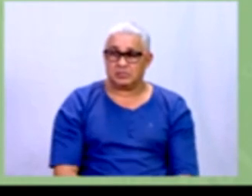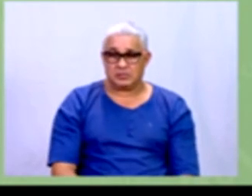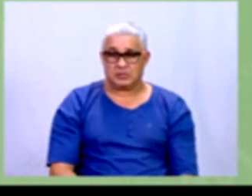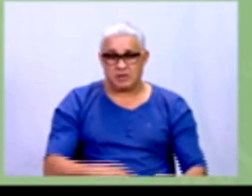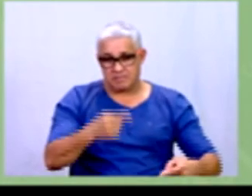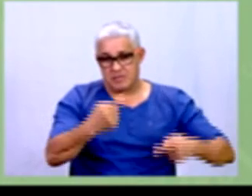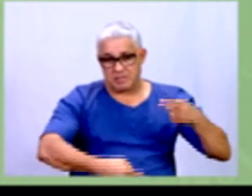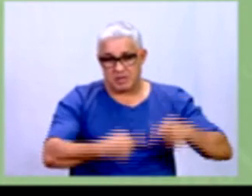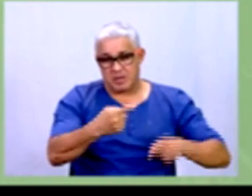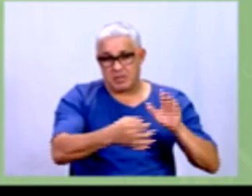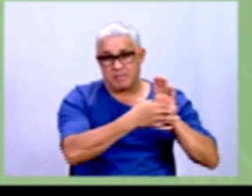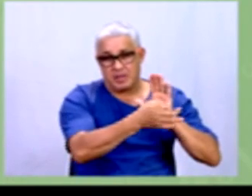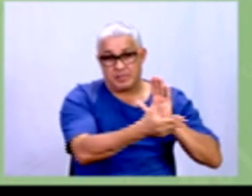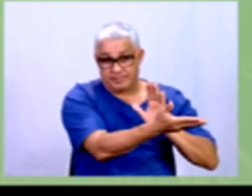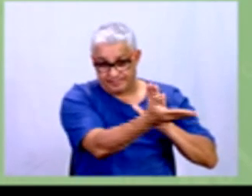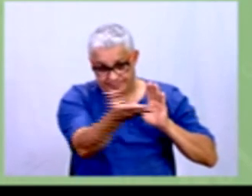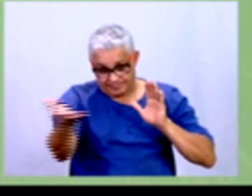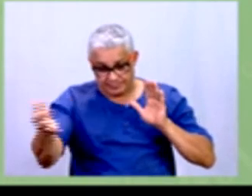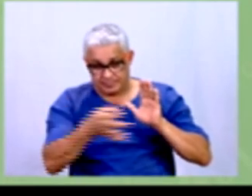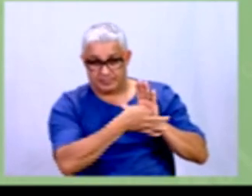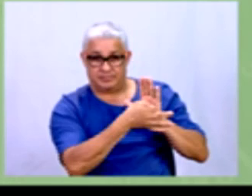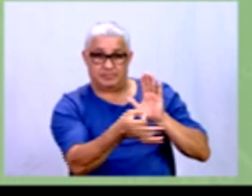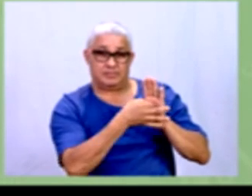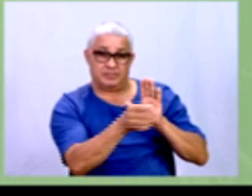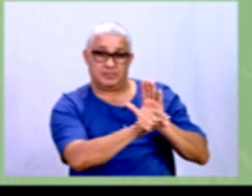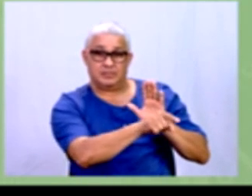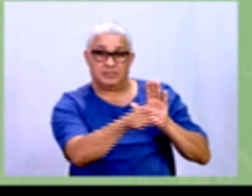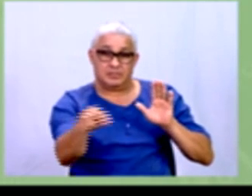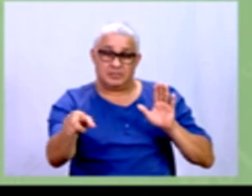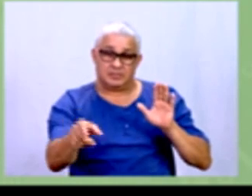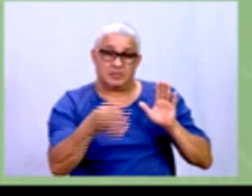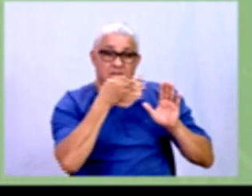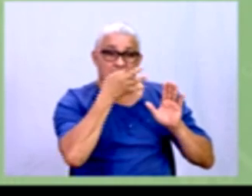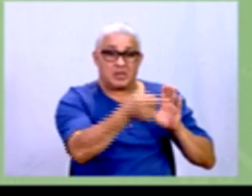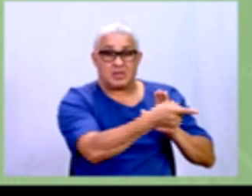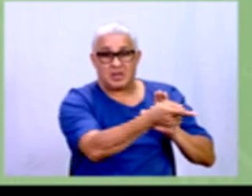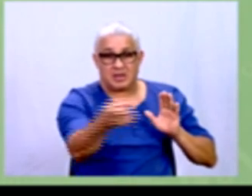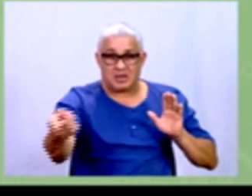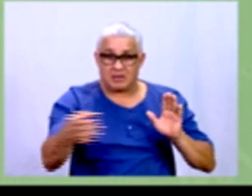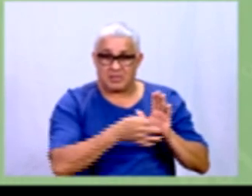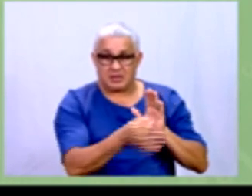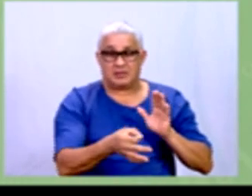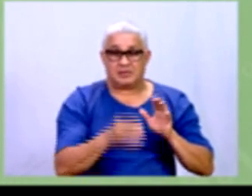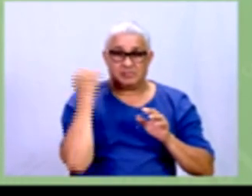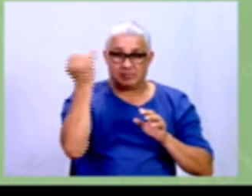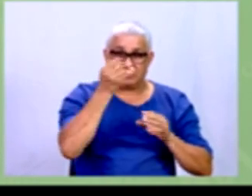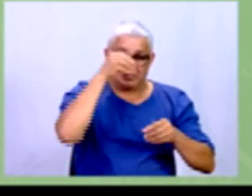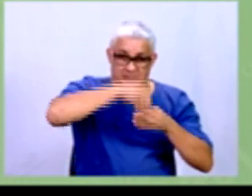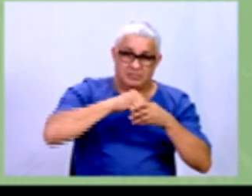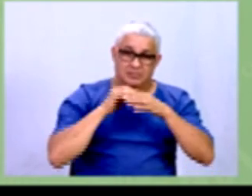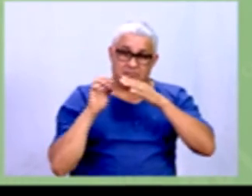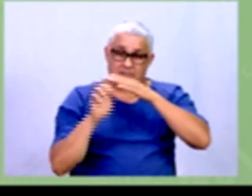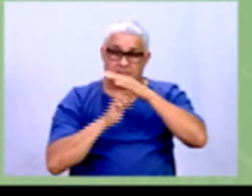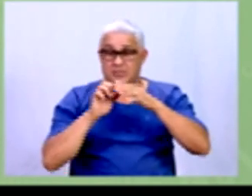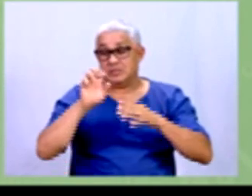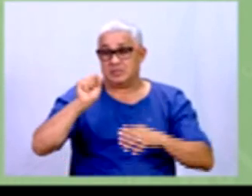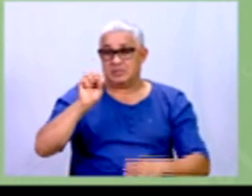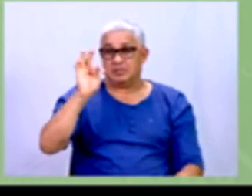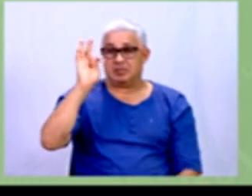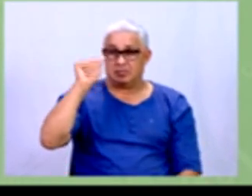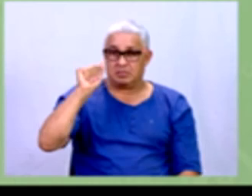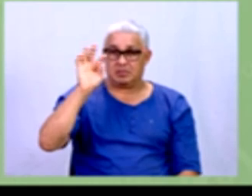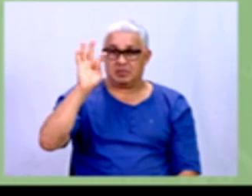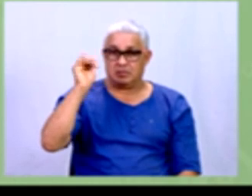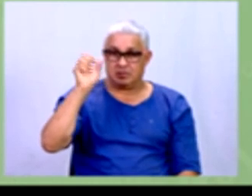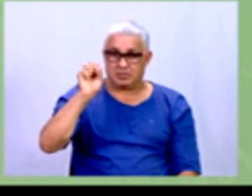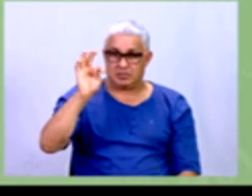debate, a opinião de vocês sobre a importância da estatística nas organizações. Se você já trabalha numa